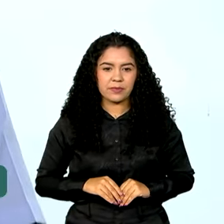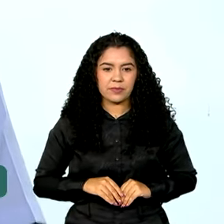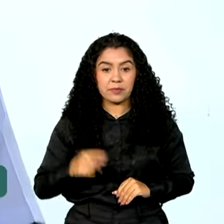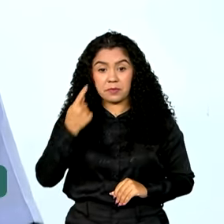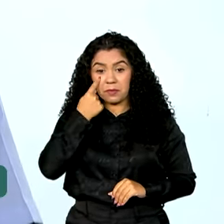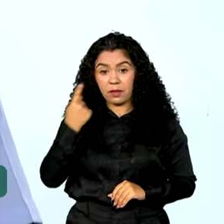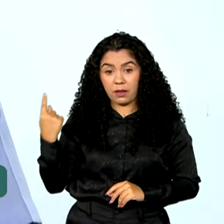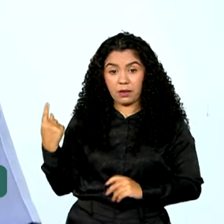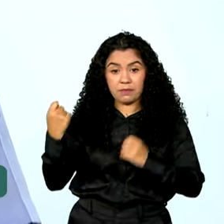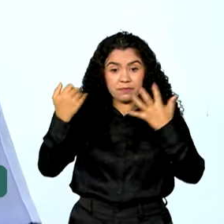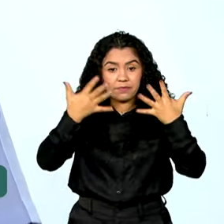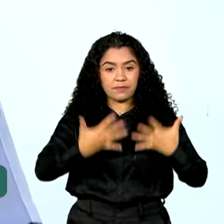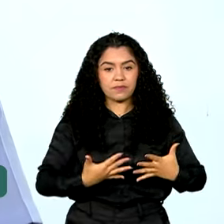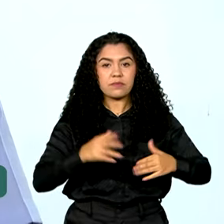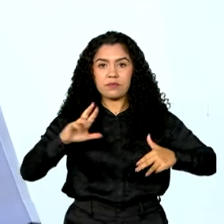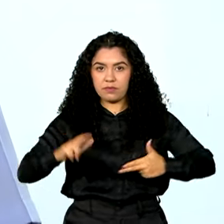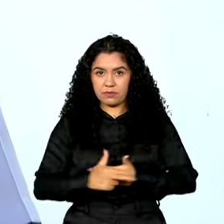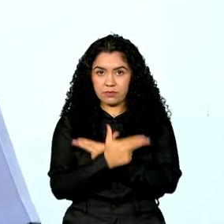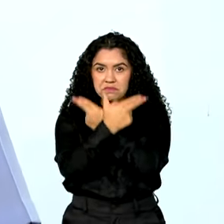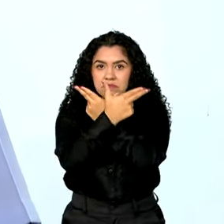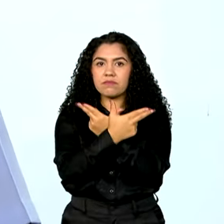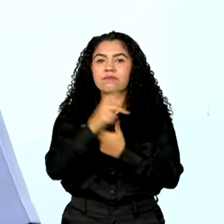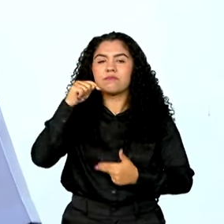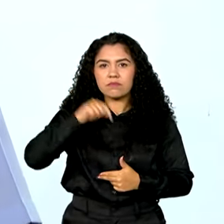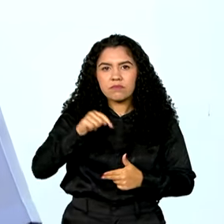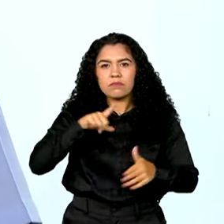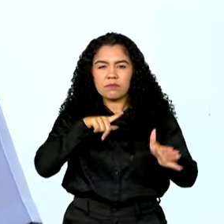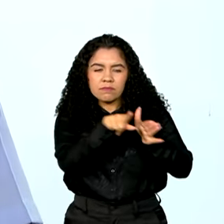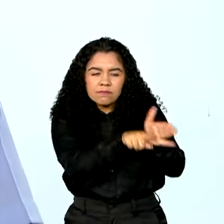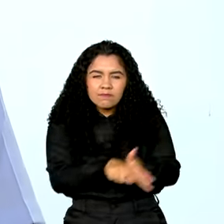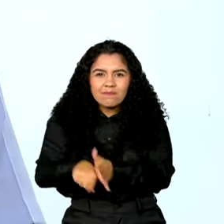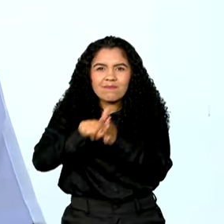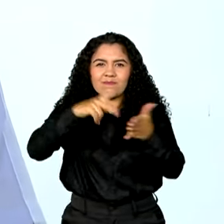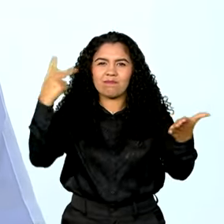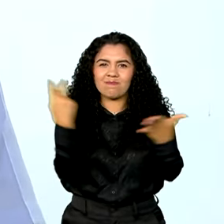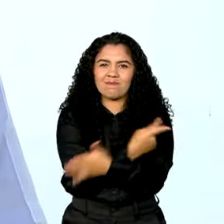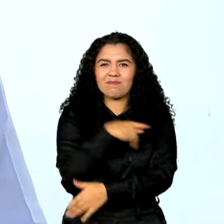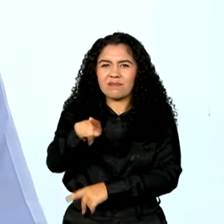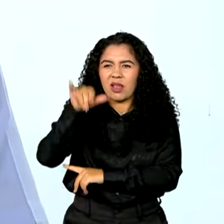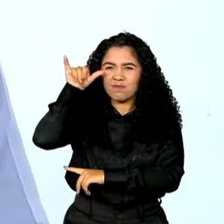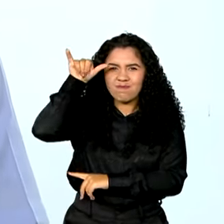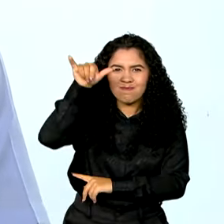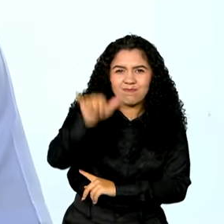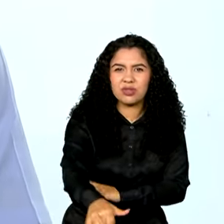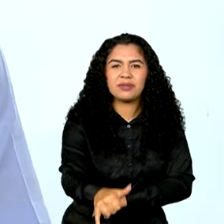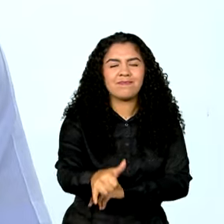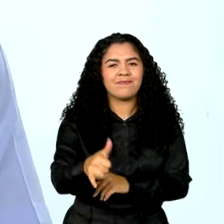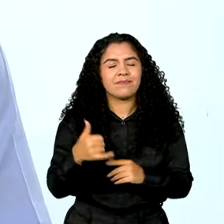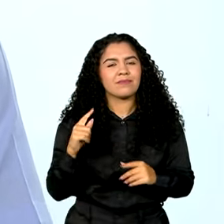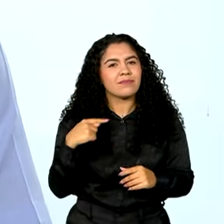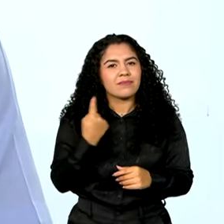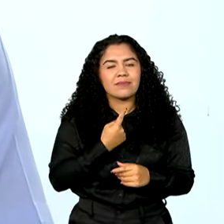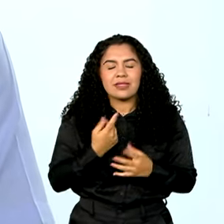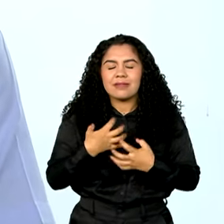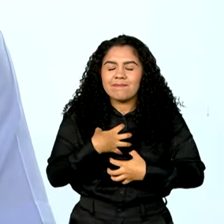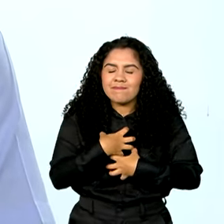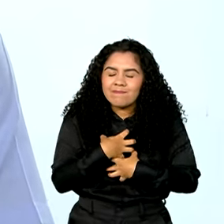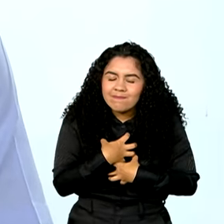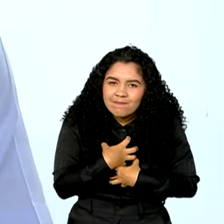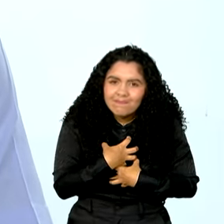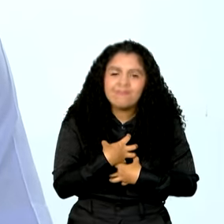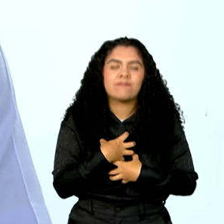O acidente aeronáutico é um evento catastrófico, completamente indesejável para a sociedade